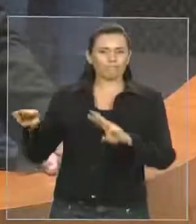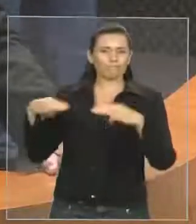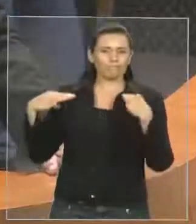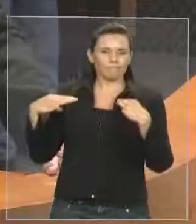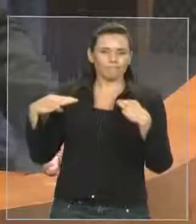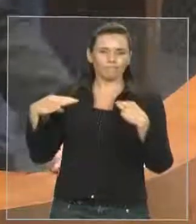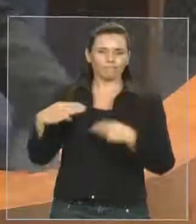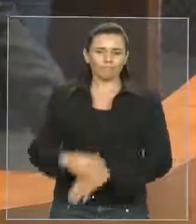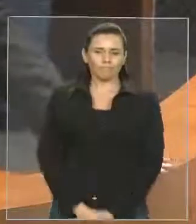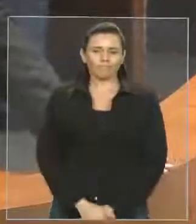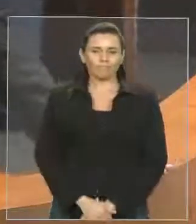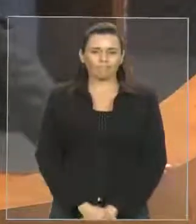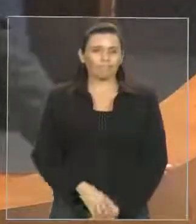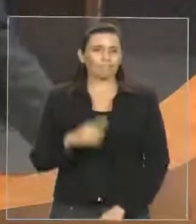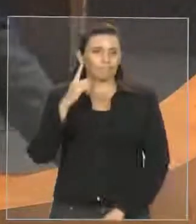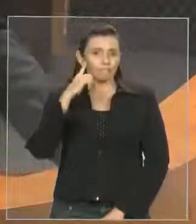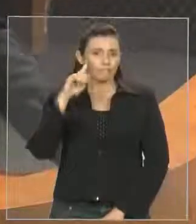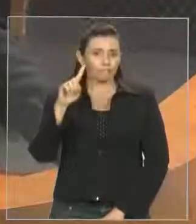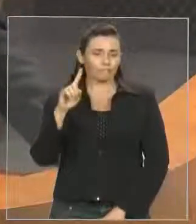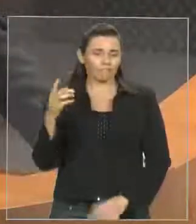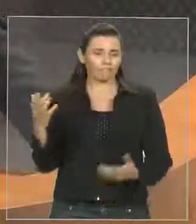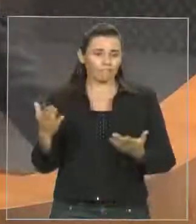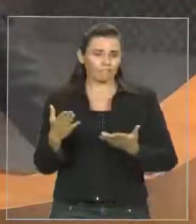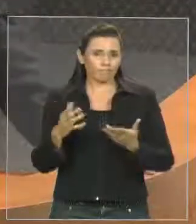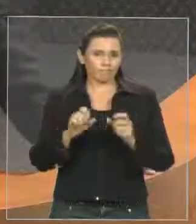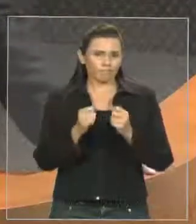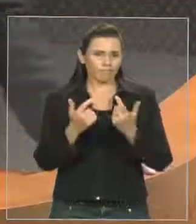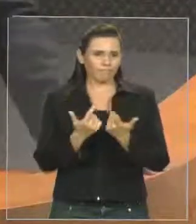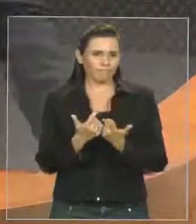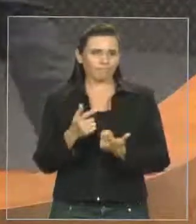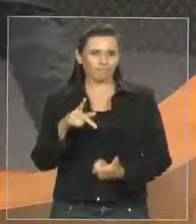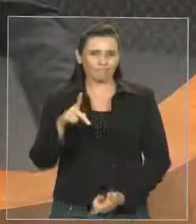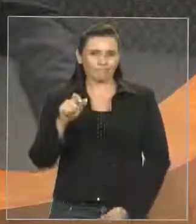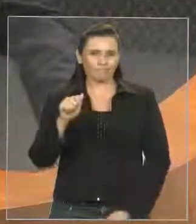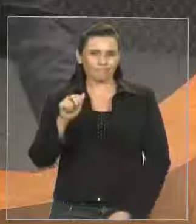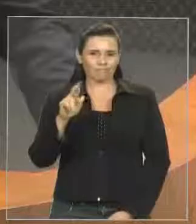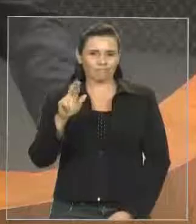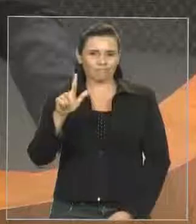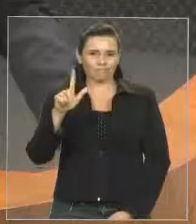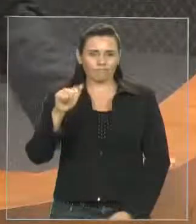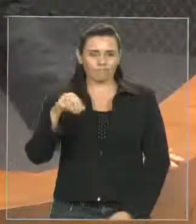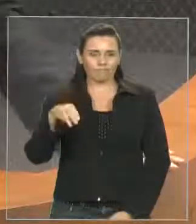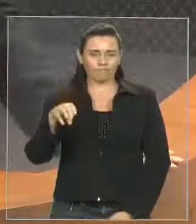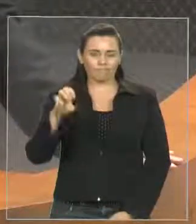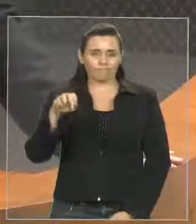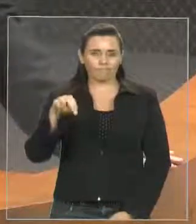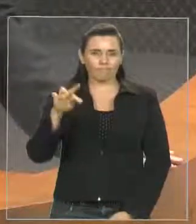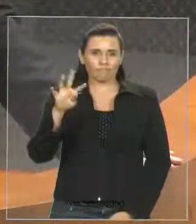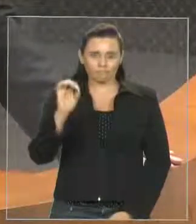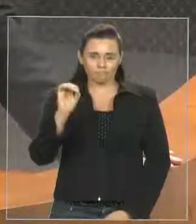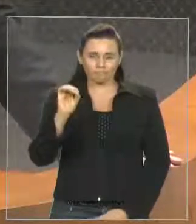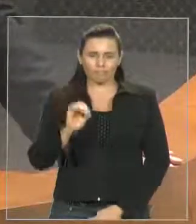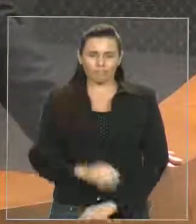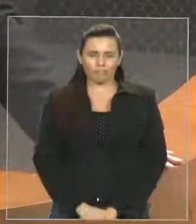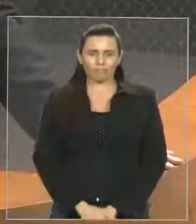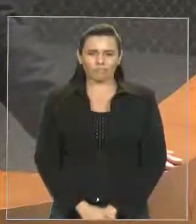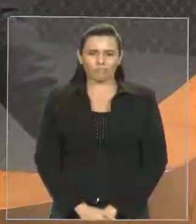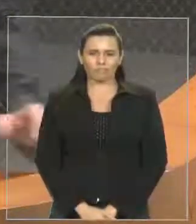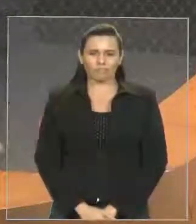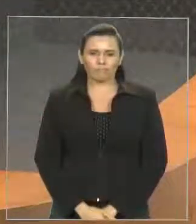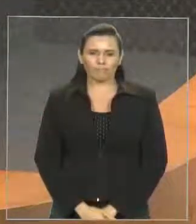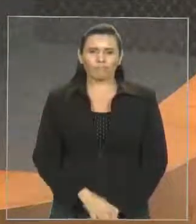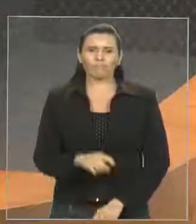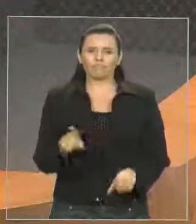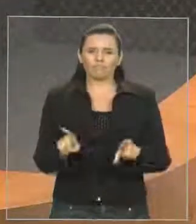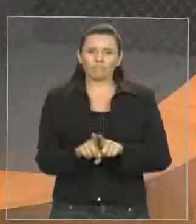pelo dia do parlamento. E agora recebo uma também e agradeço do deputado Humberto